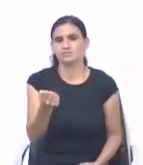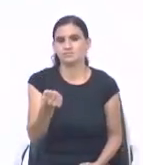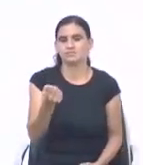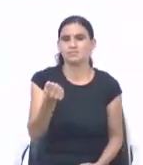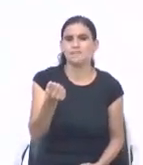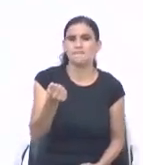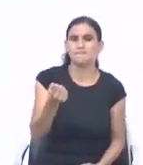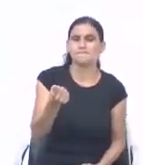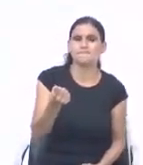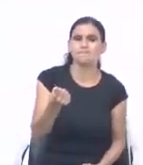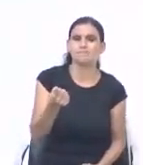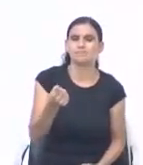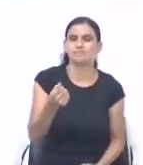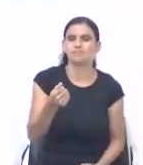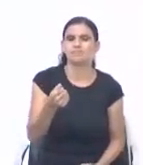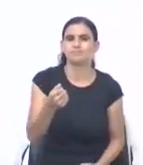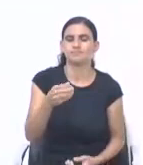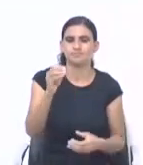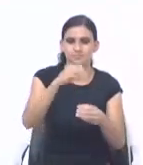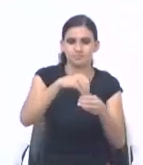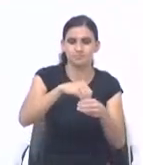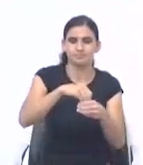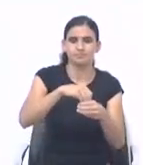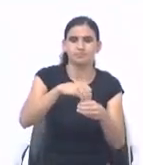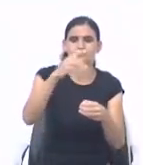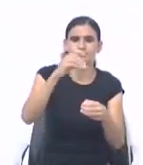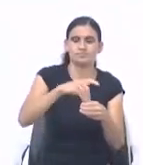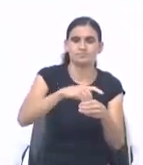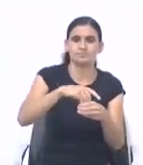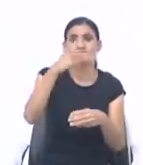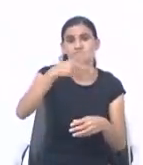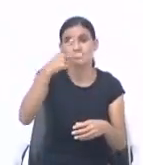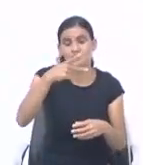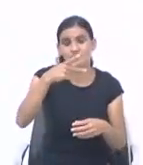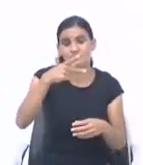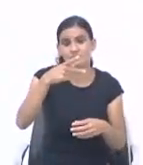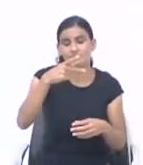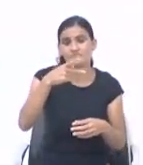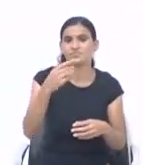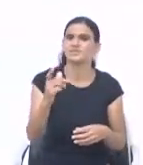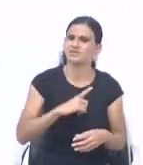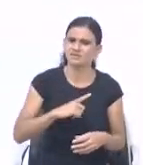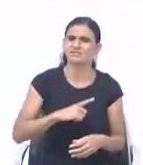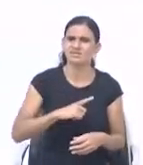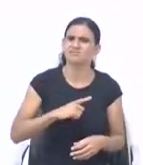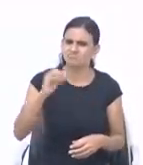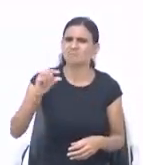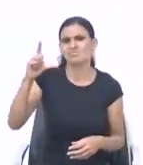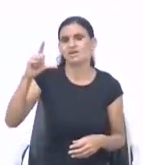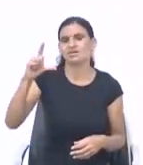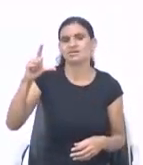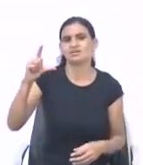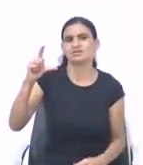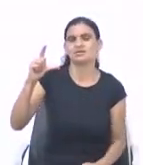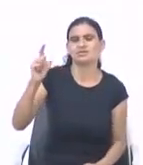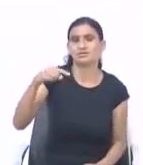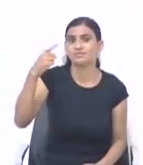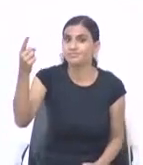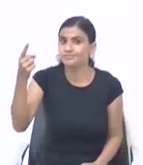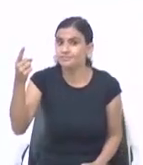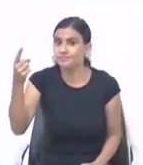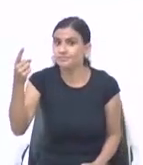espalha a semente, quem oferta, quem declara, ele acrescenta mais. E olha só, e há outros que